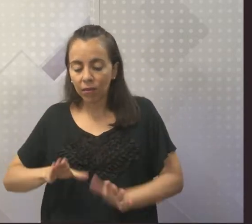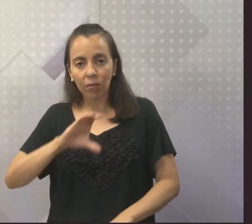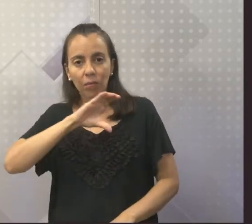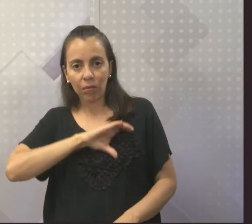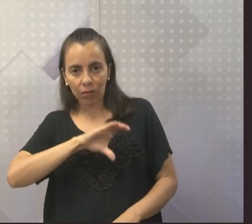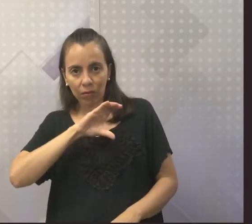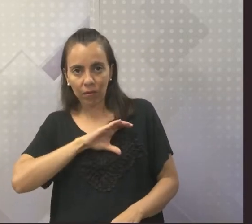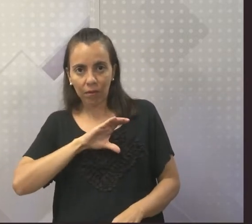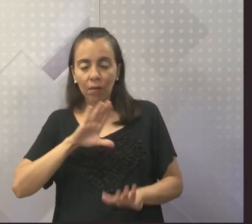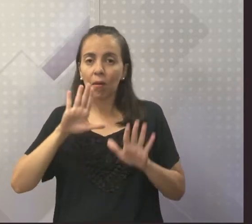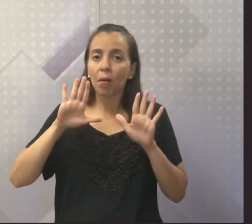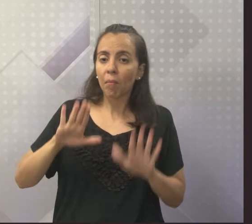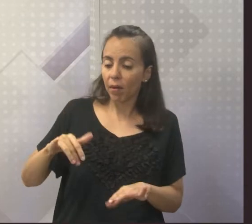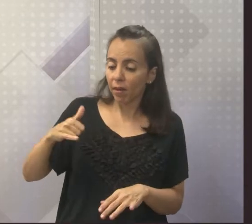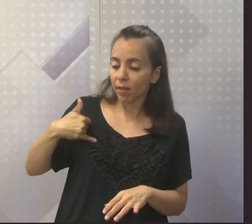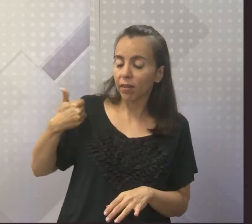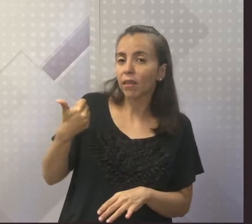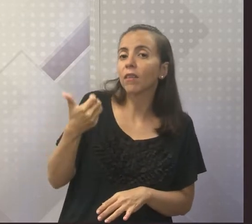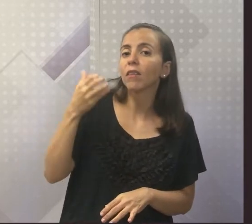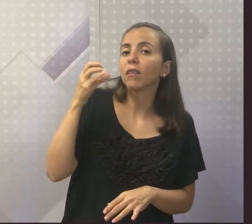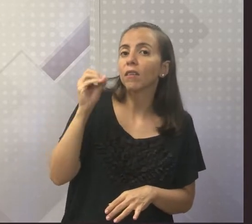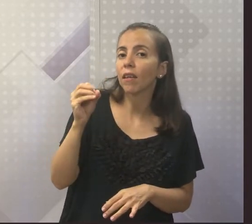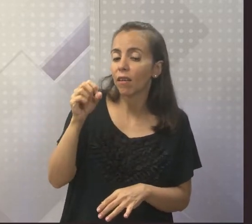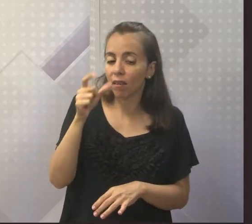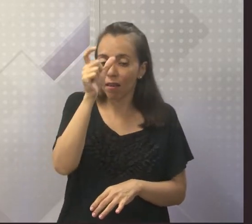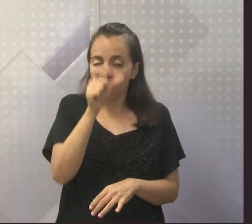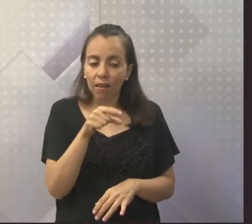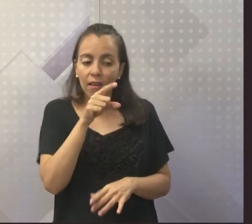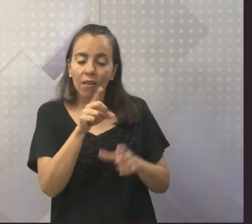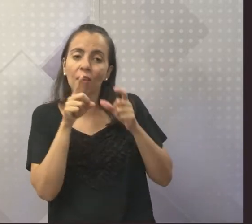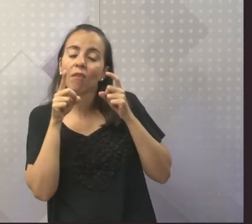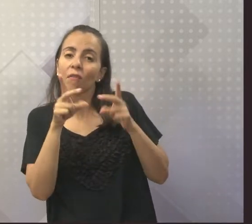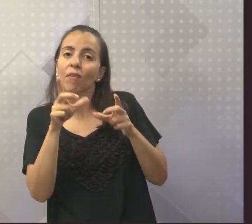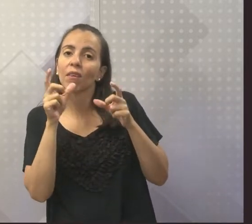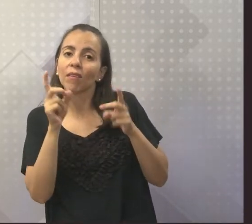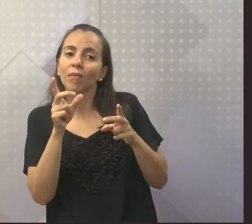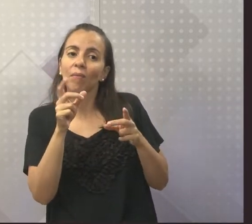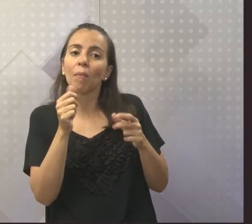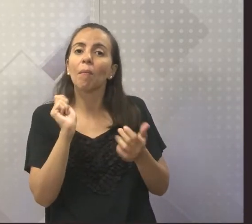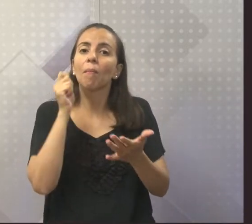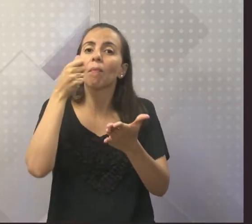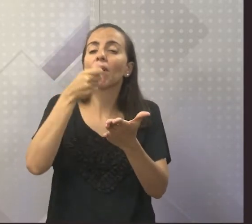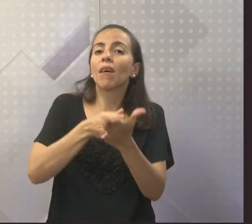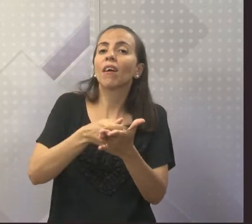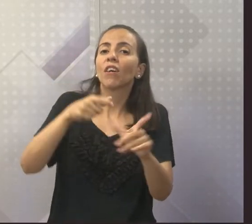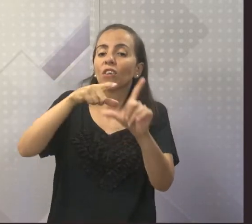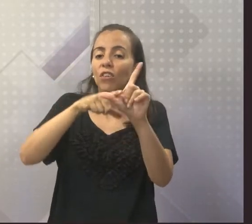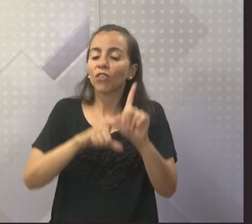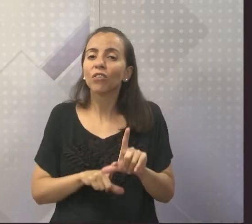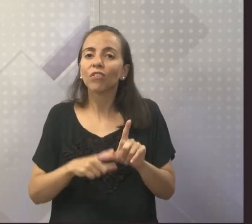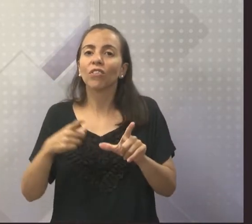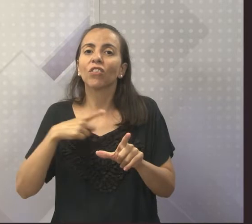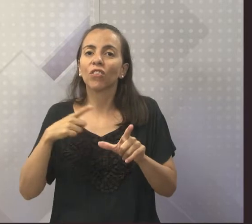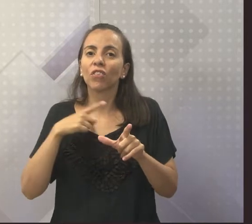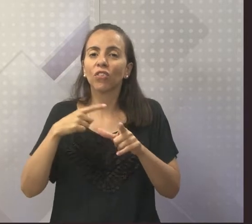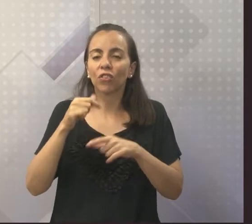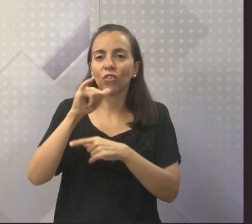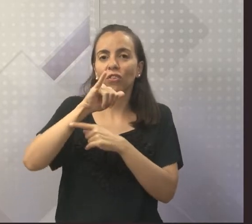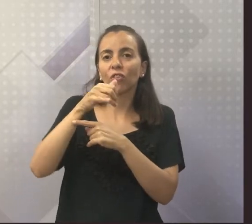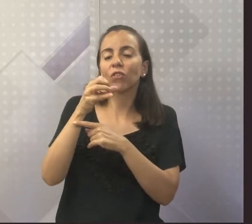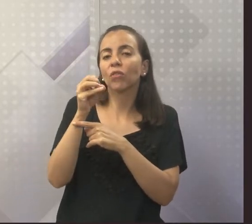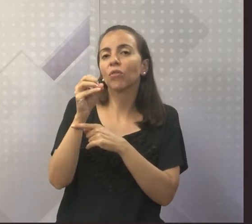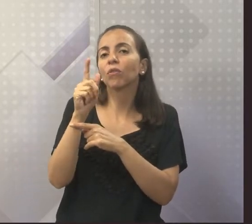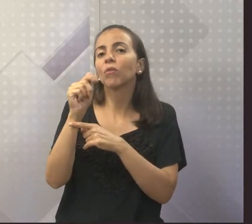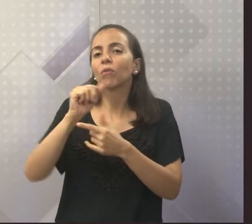pelo seu próprio pai para pagar dívida de jogo, pessoal. Você já pensou? Ele foi vendido pelo próprio pai português